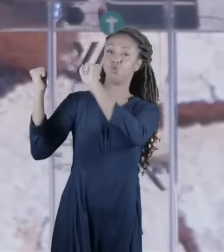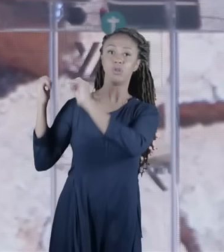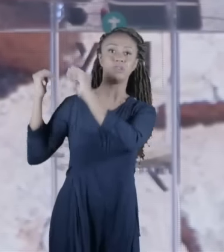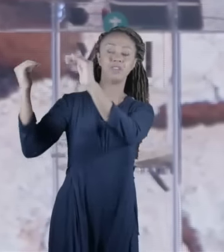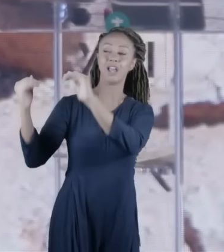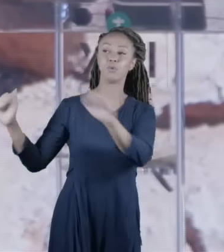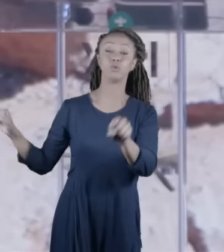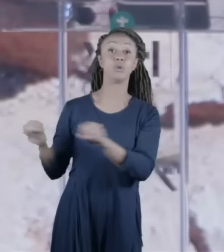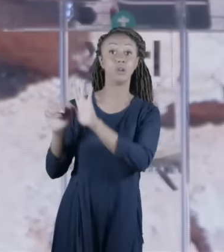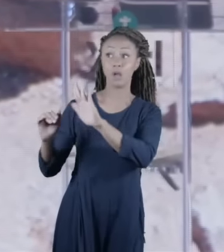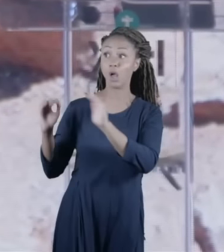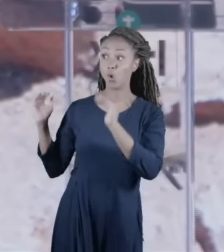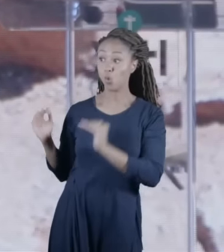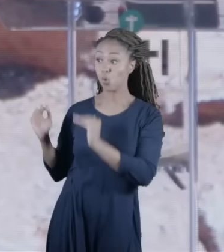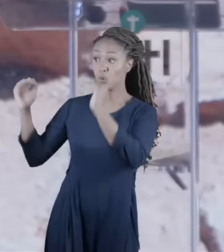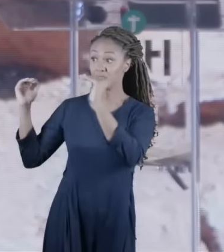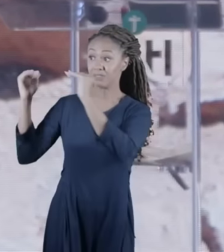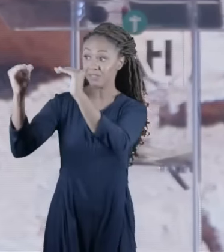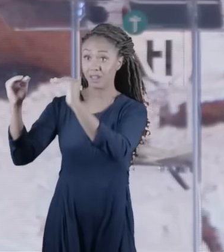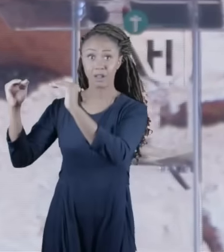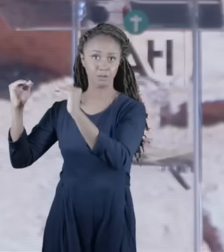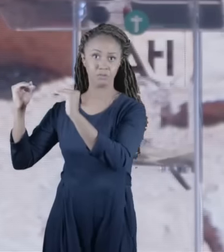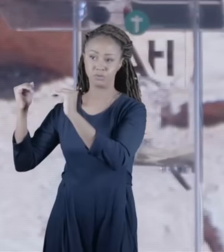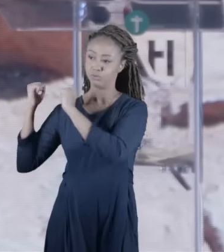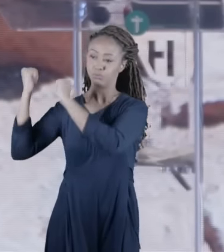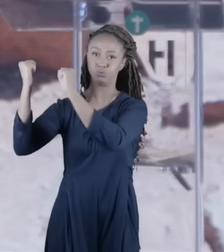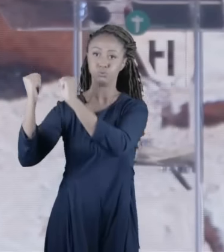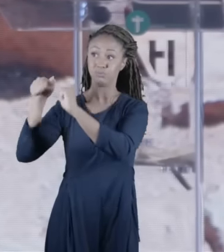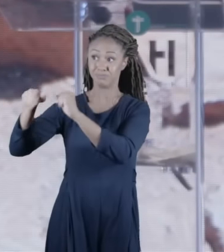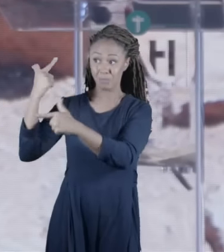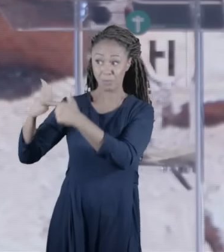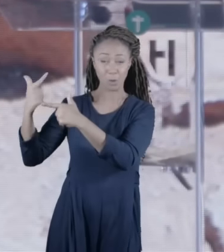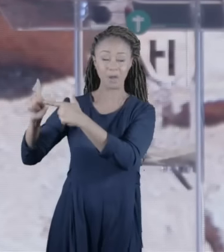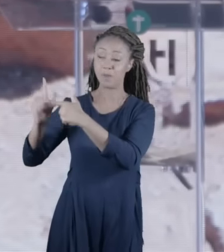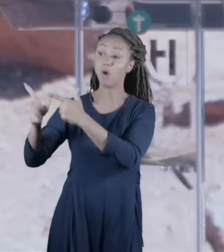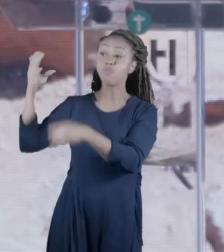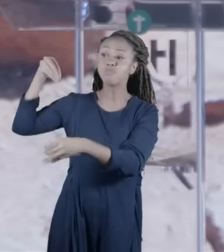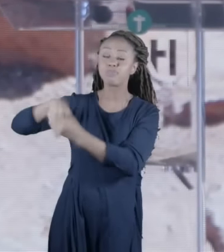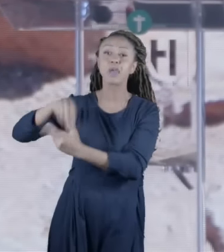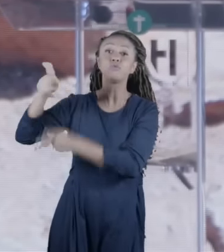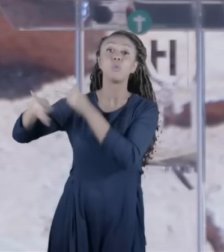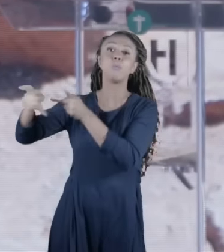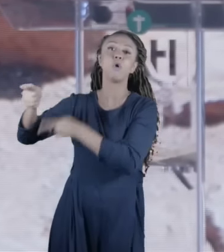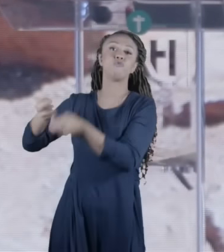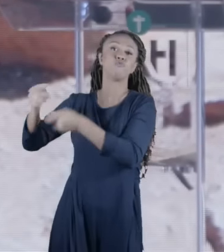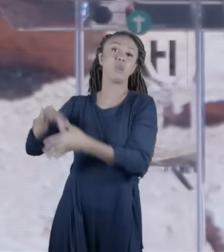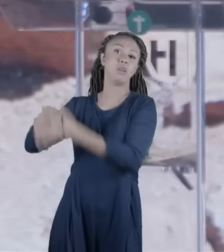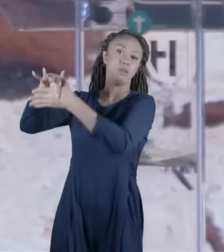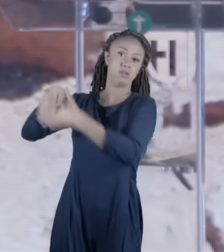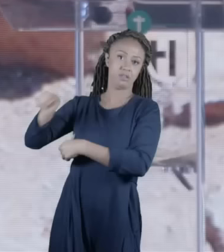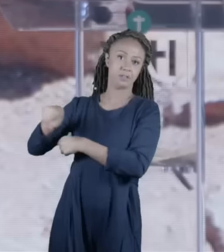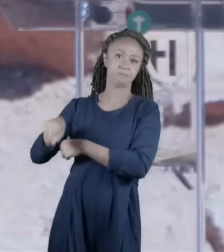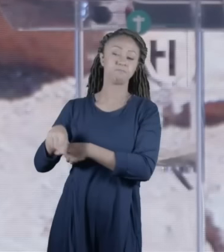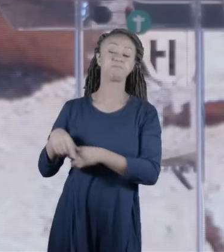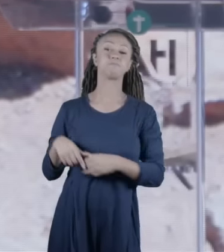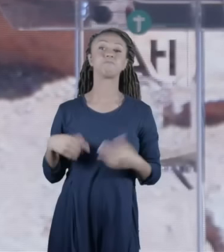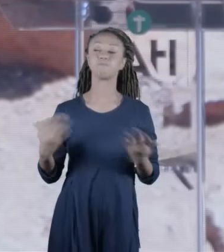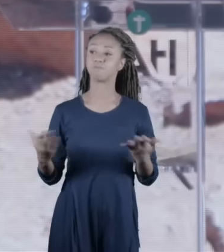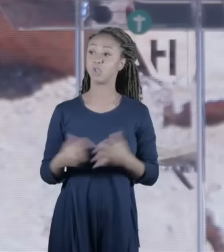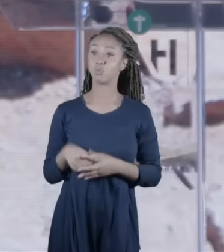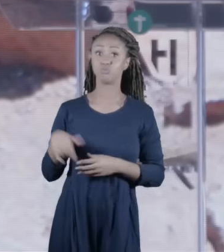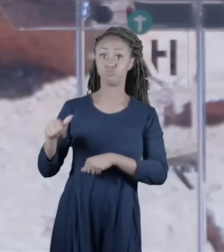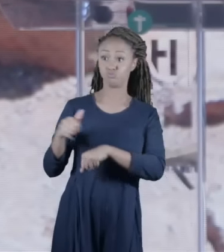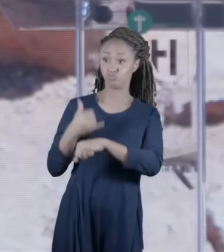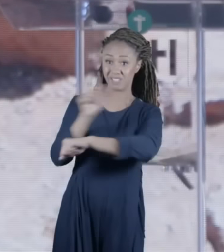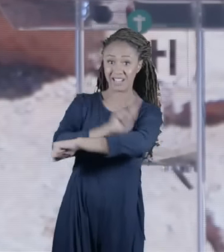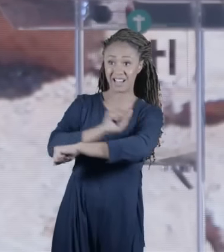templo não é o problema o problema é quem está administrando hoje e eles decidem a gente vai embora de Jerusalém a gente vai embora da